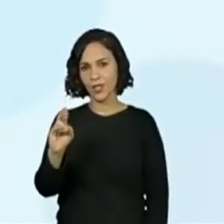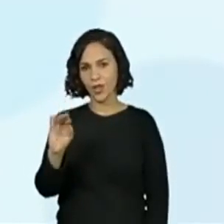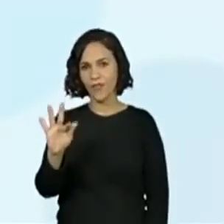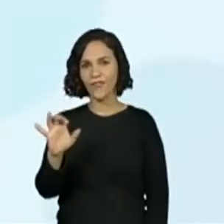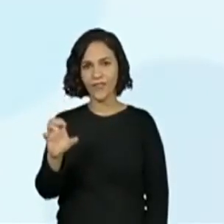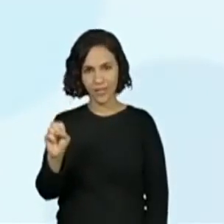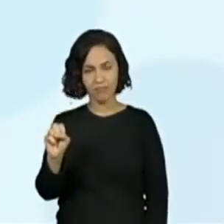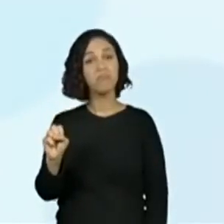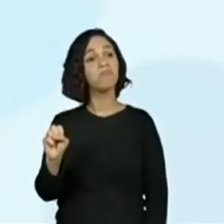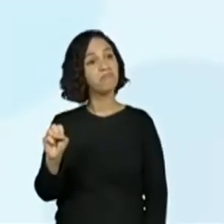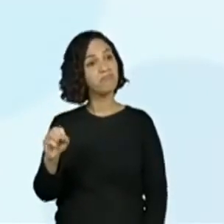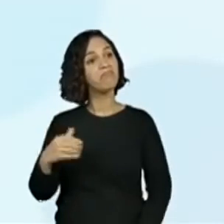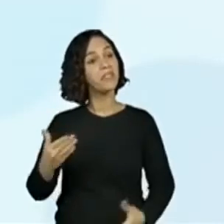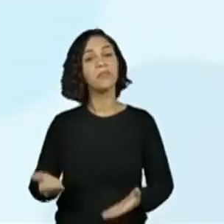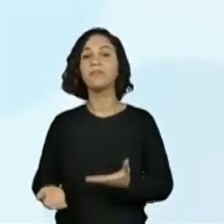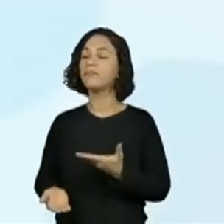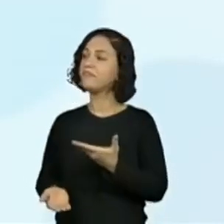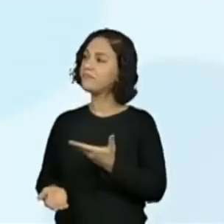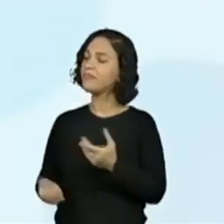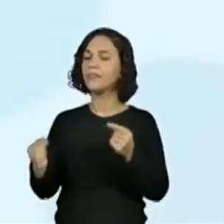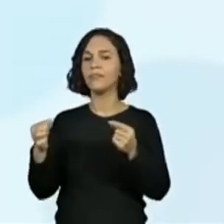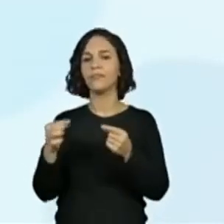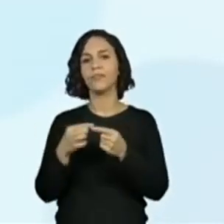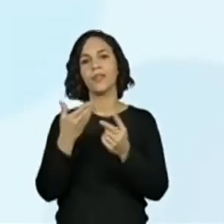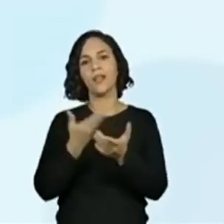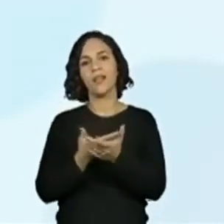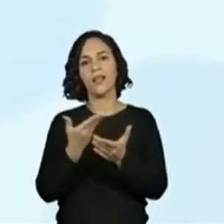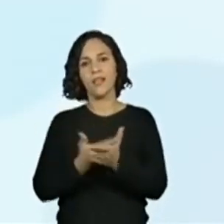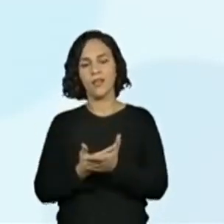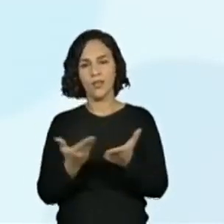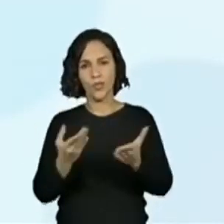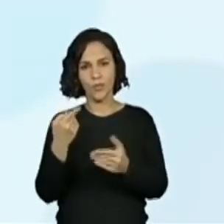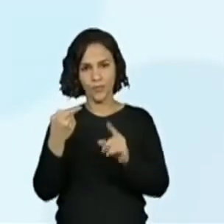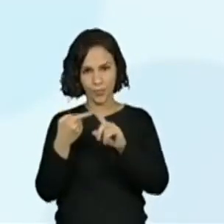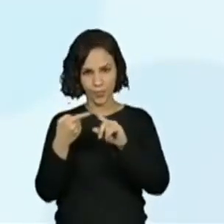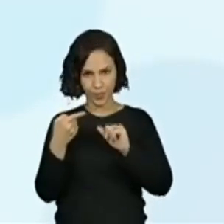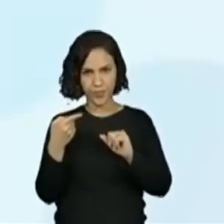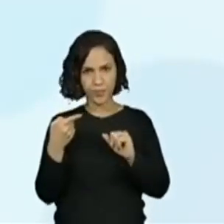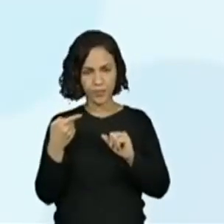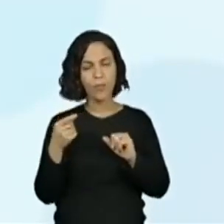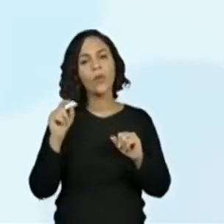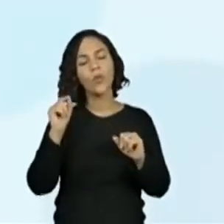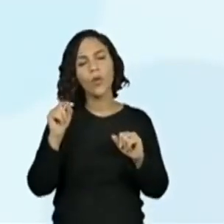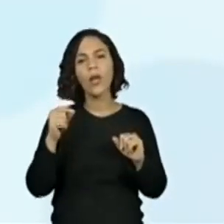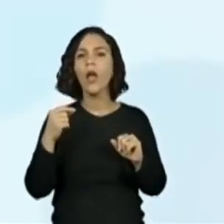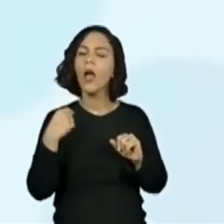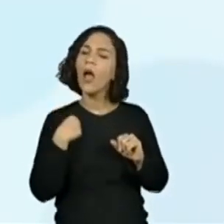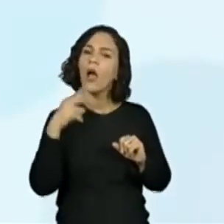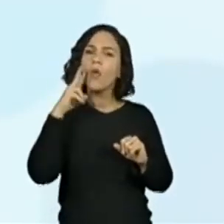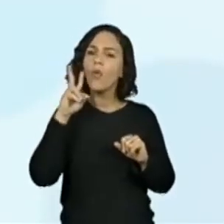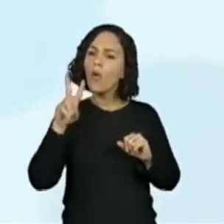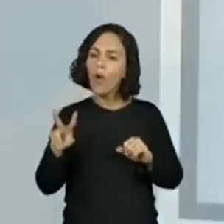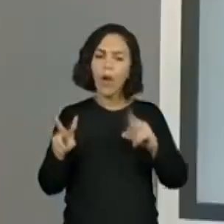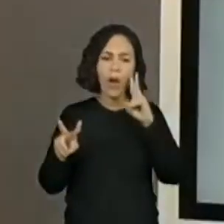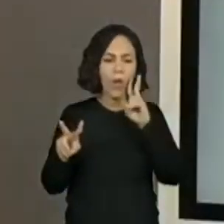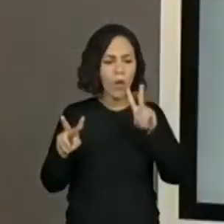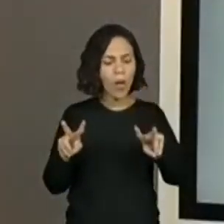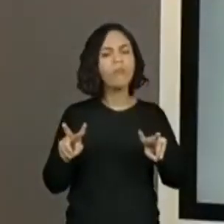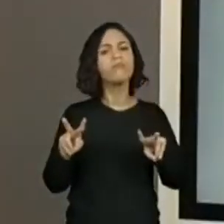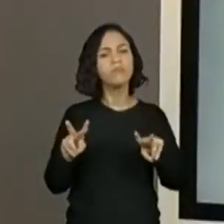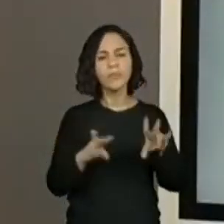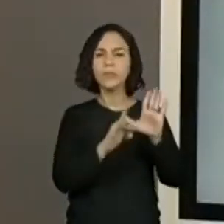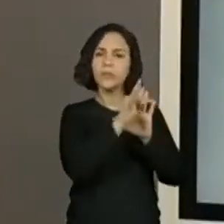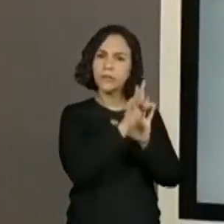quadro desse primeiro momento da nossa aula. Qual é esse primeiro momento? Olhar para dois tipos de